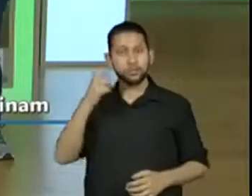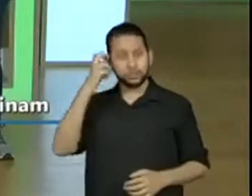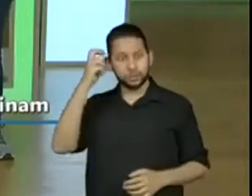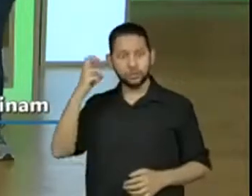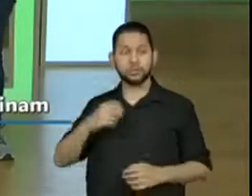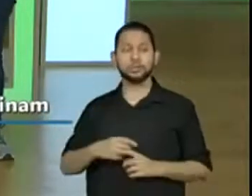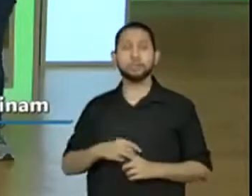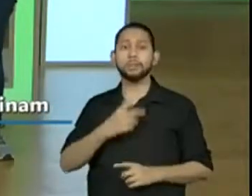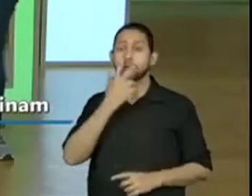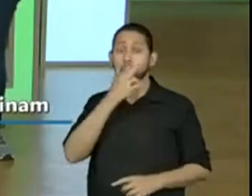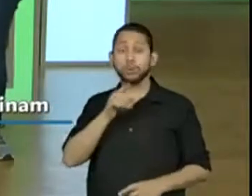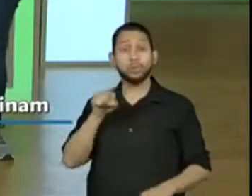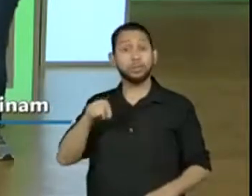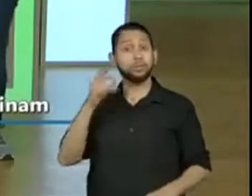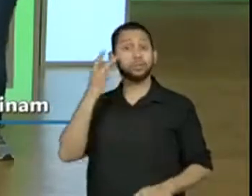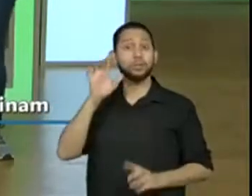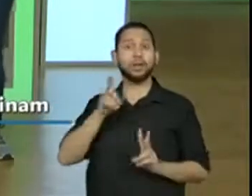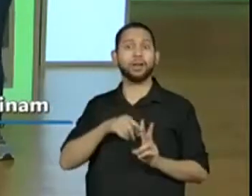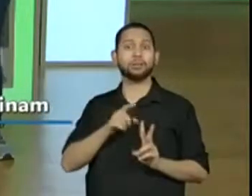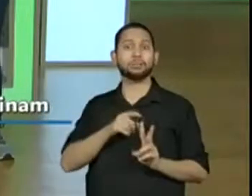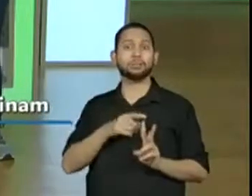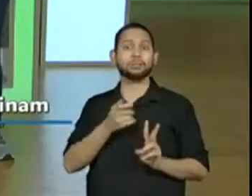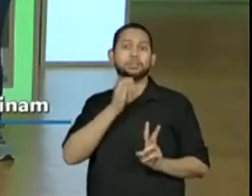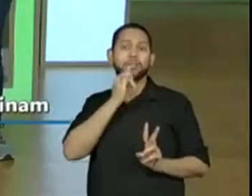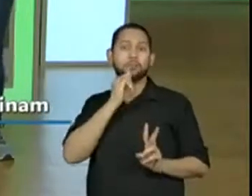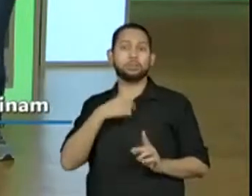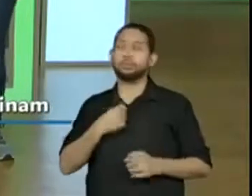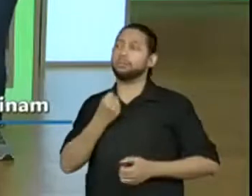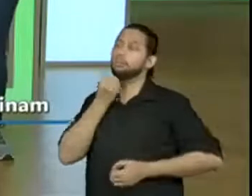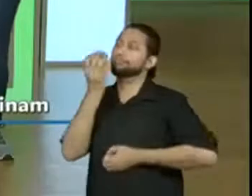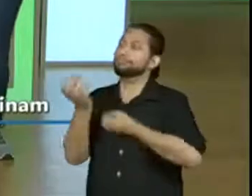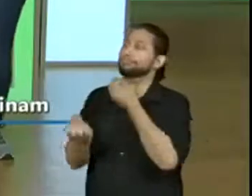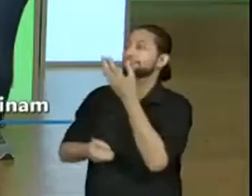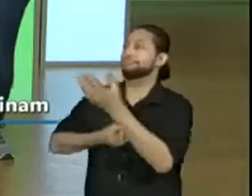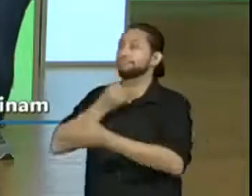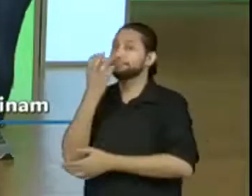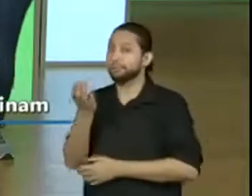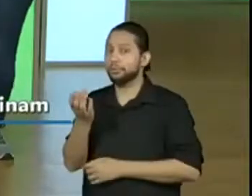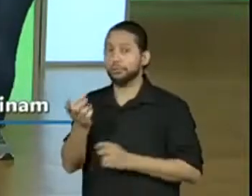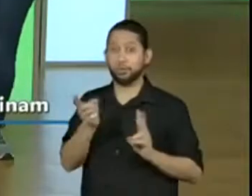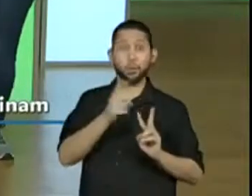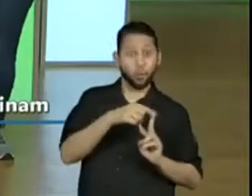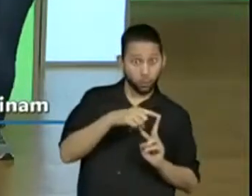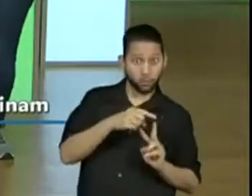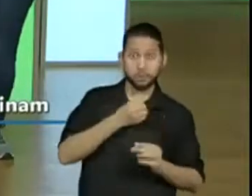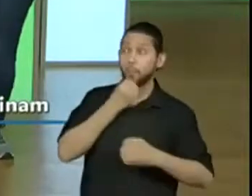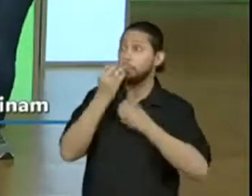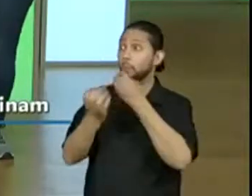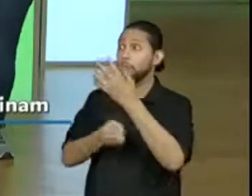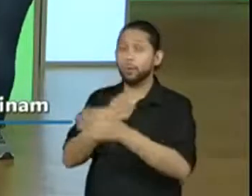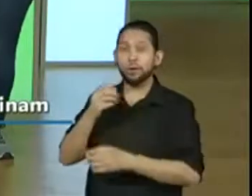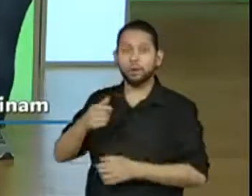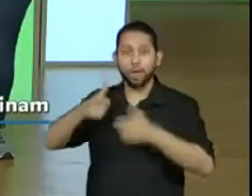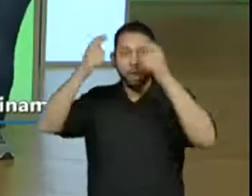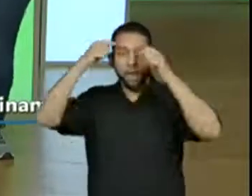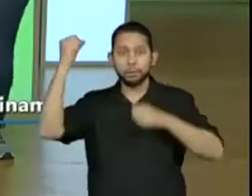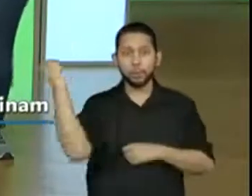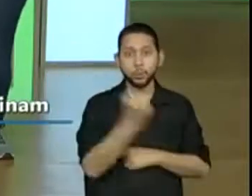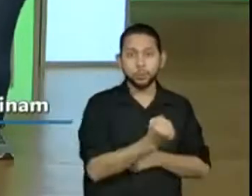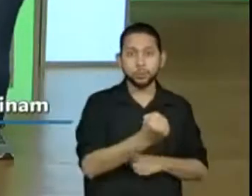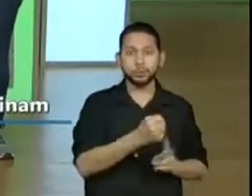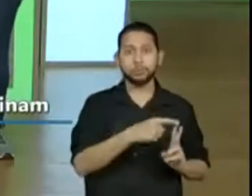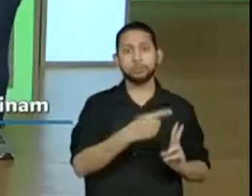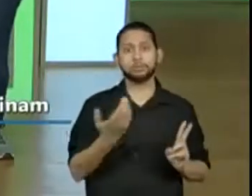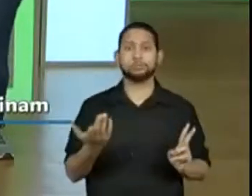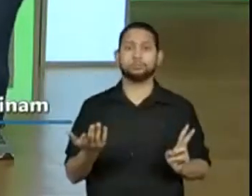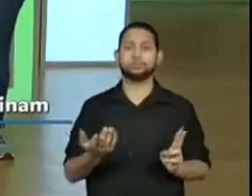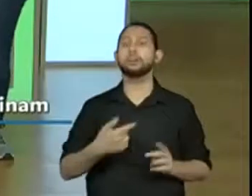acho que ele não sabia que no final alguém ia morrer e o outro não. O aluno da professora Priscila, o Alex, colocou que ele foi esperto sim.